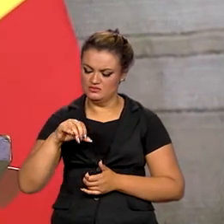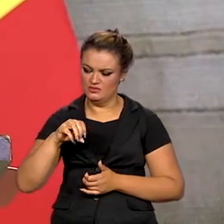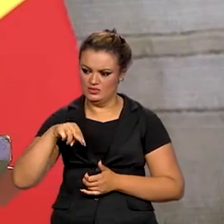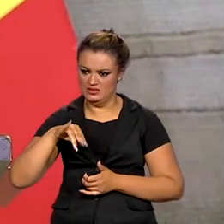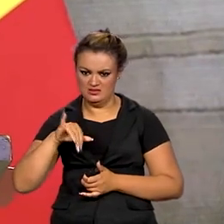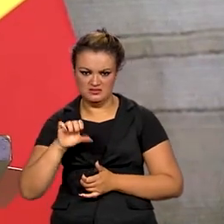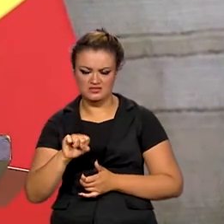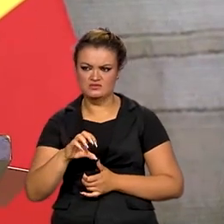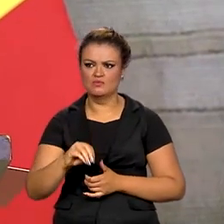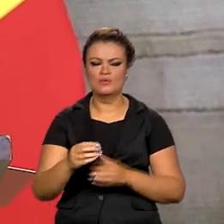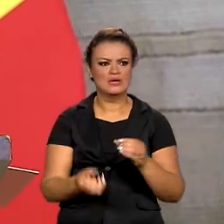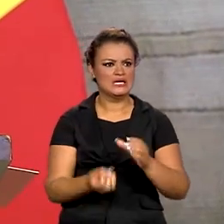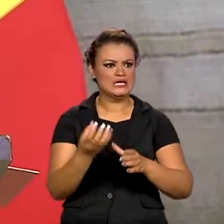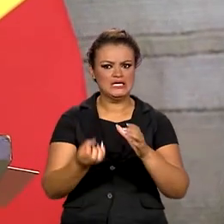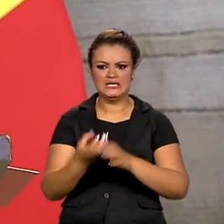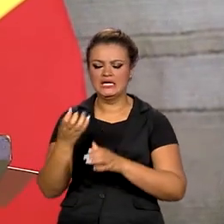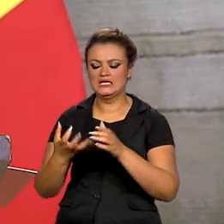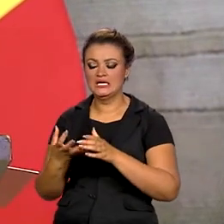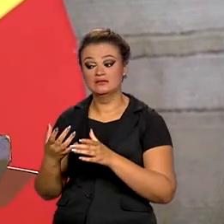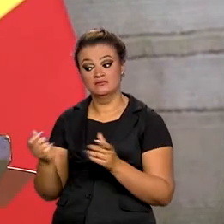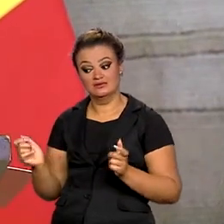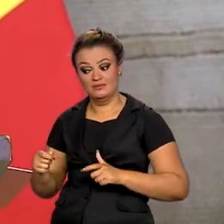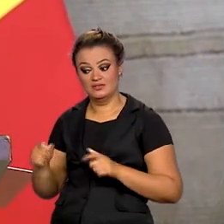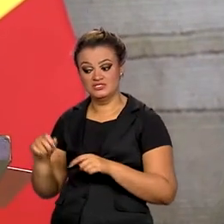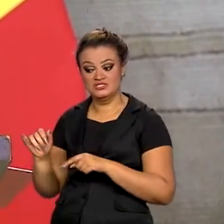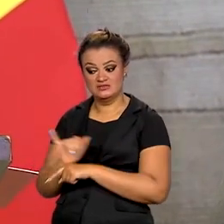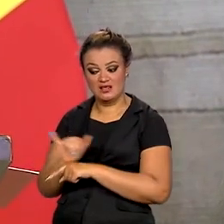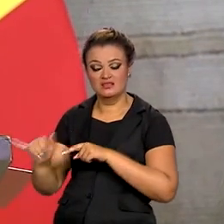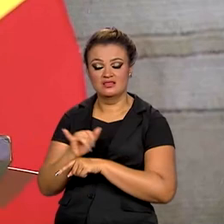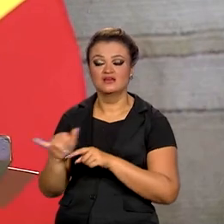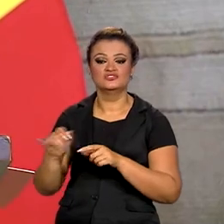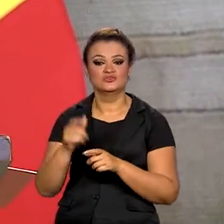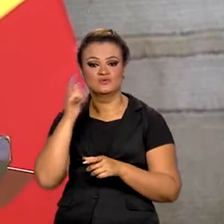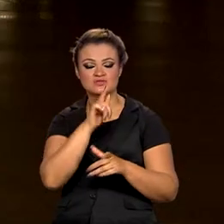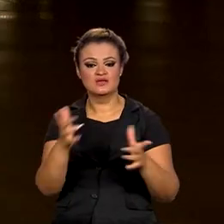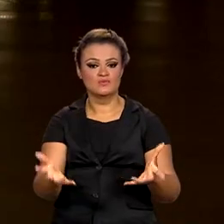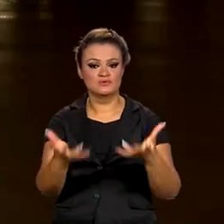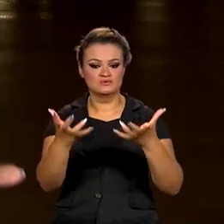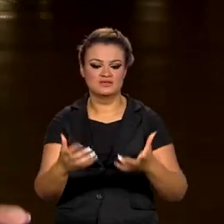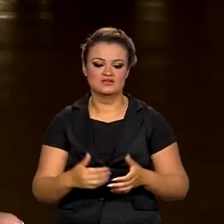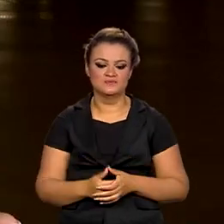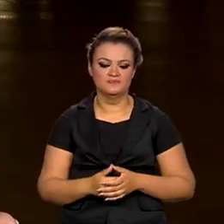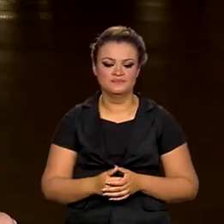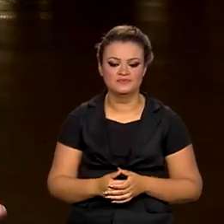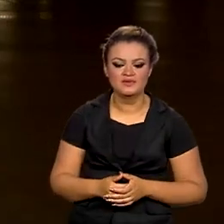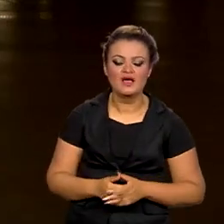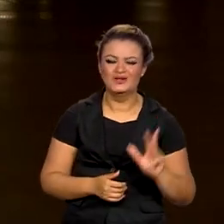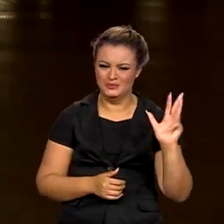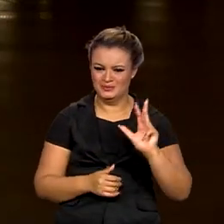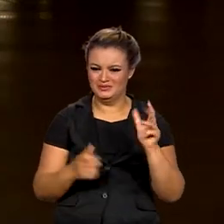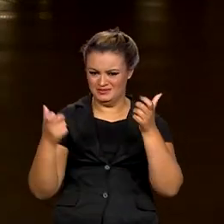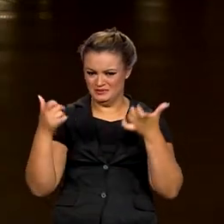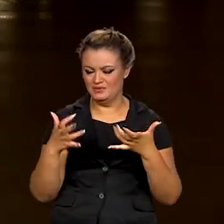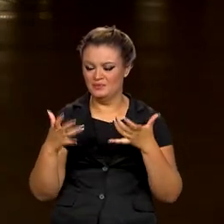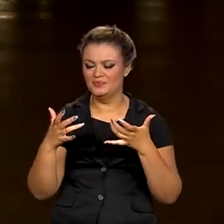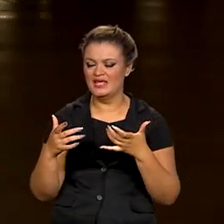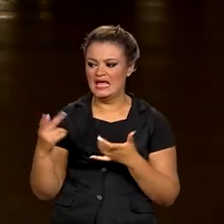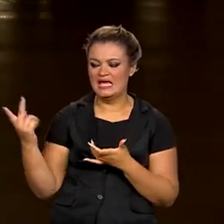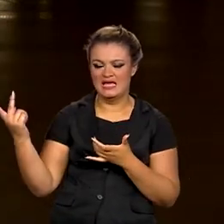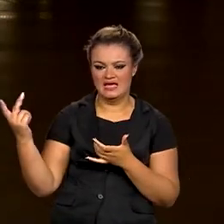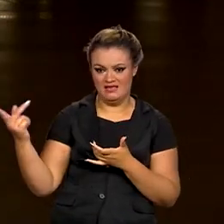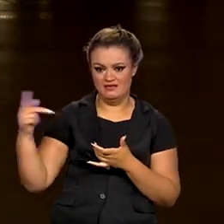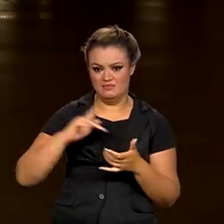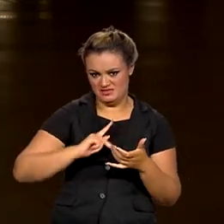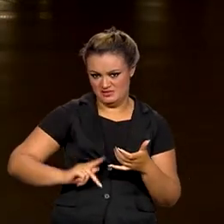impulsionar alternativas que assegurem prosperidade compartilhada. Segundo Lula, eles também conversaram sobre a